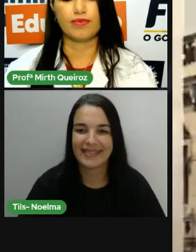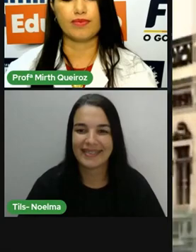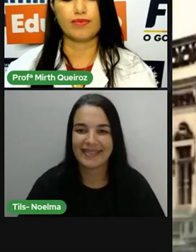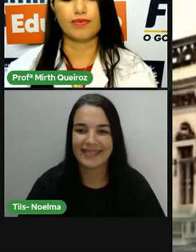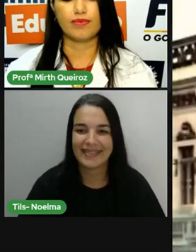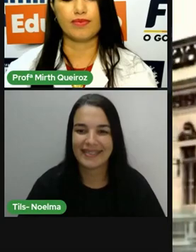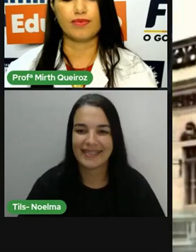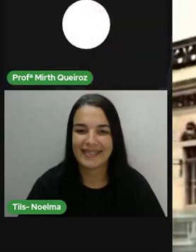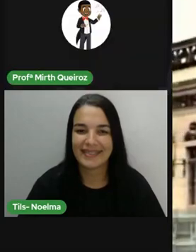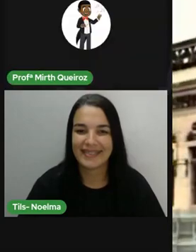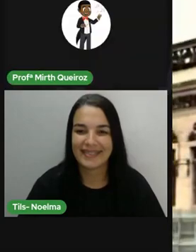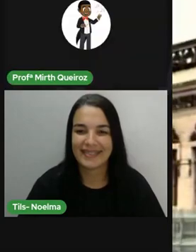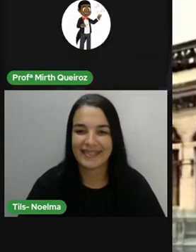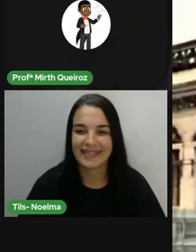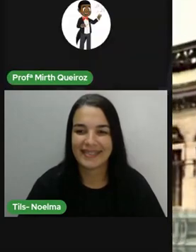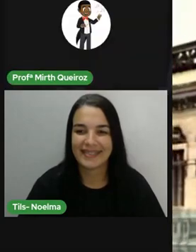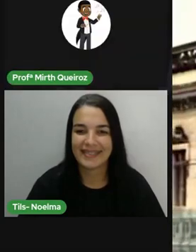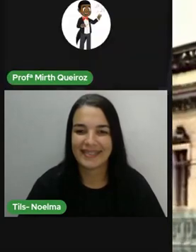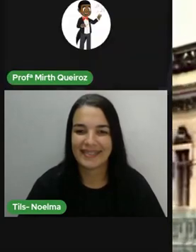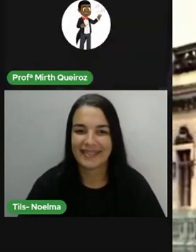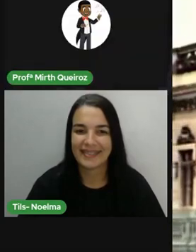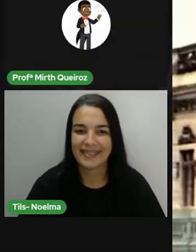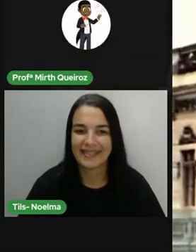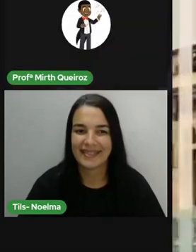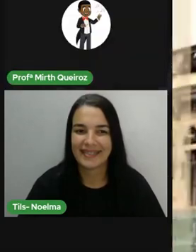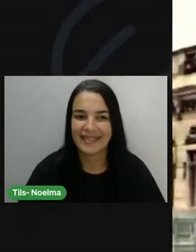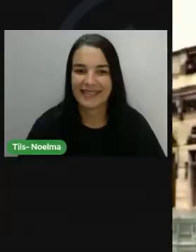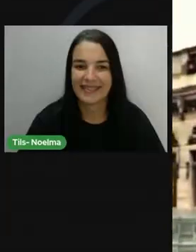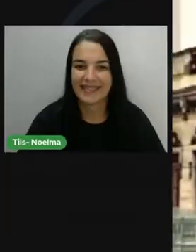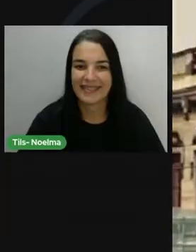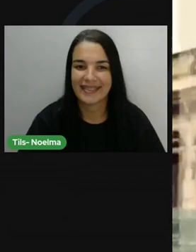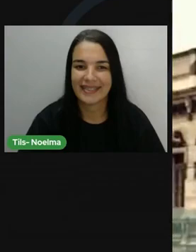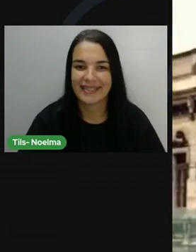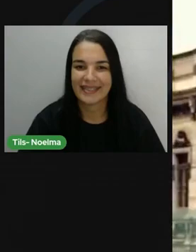Santana dos olhos d'água